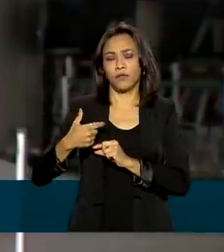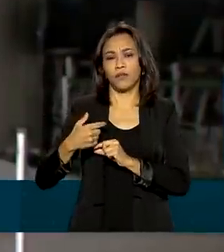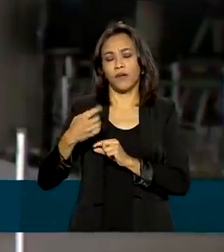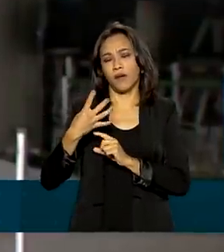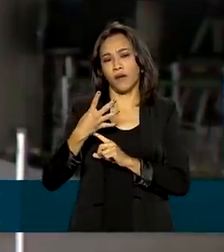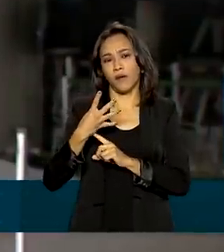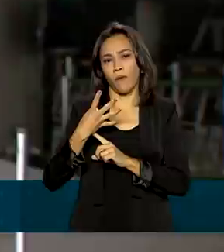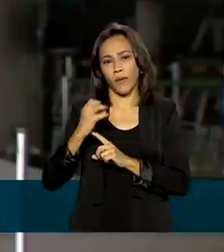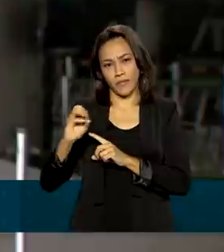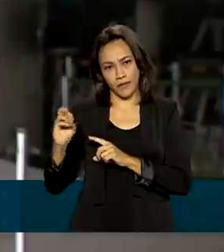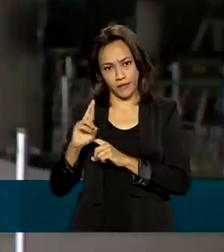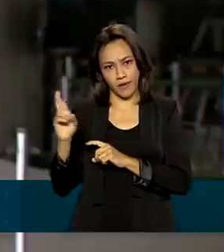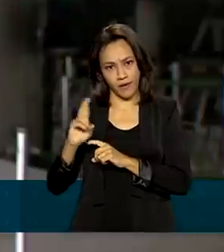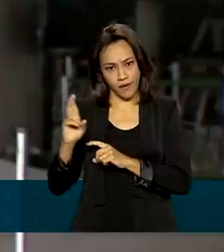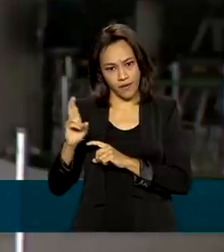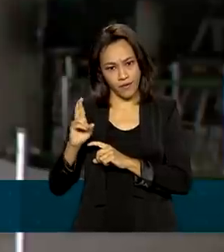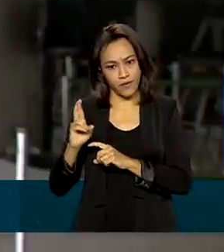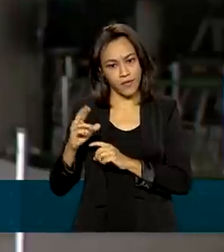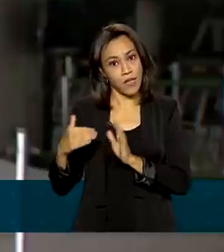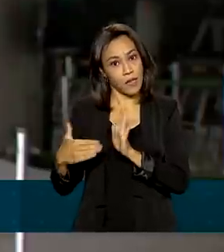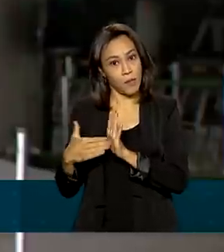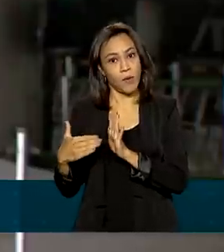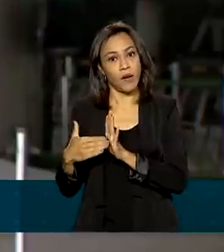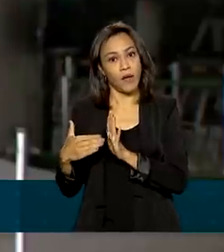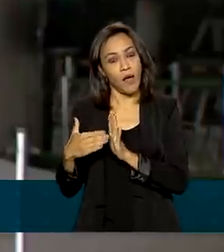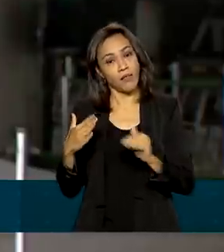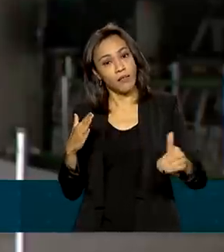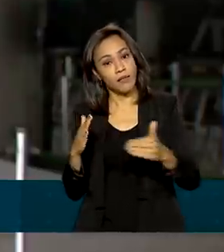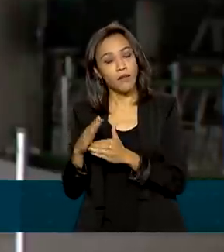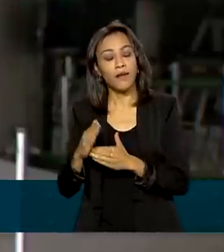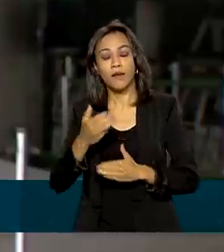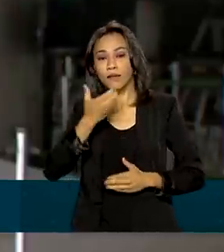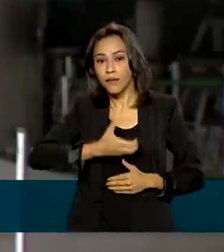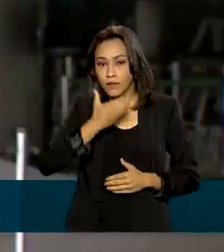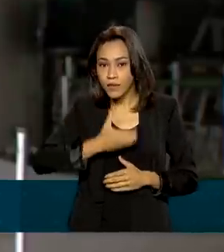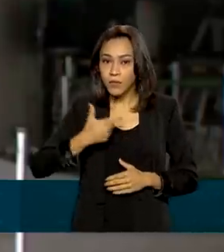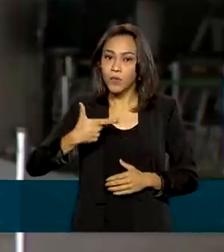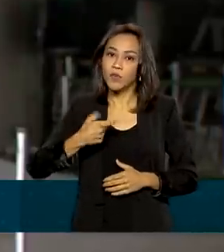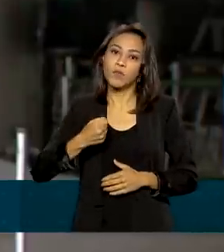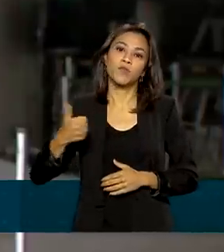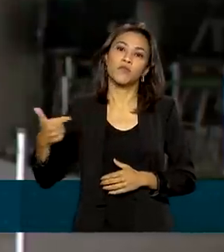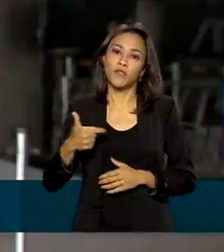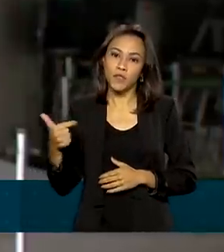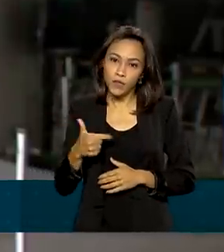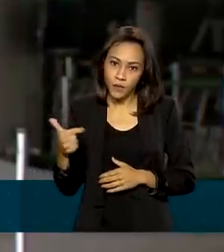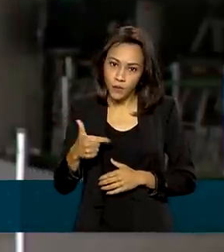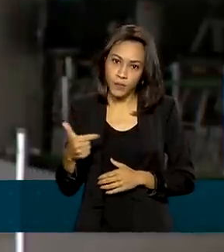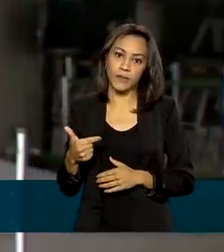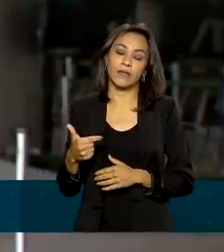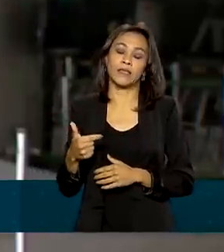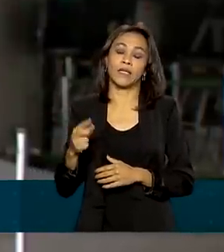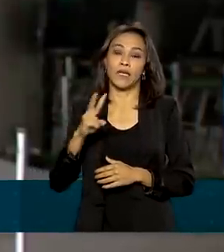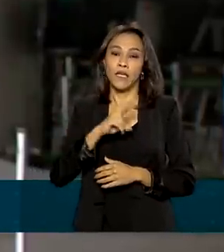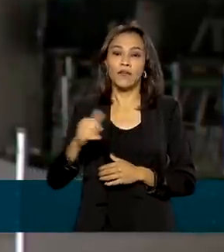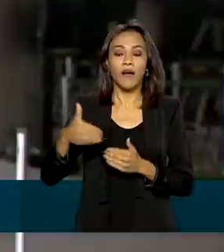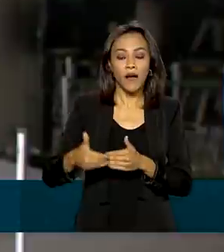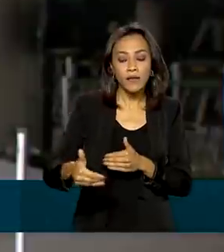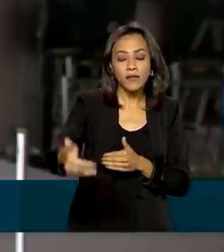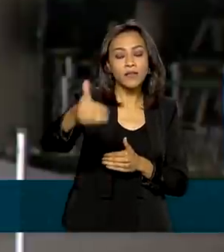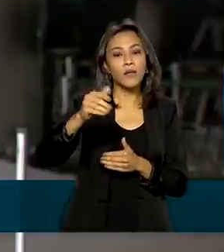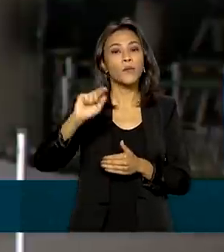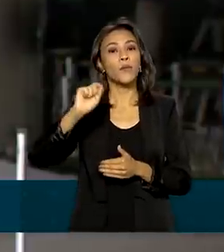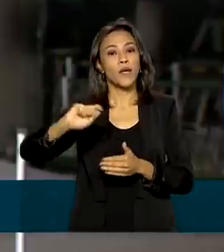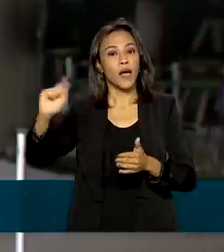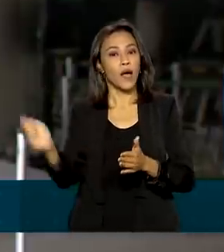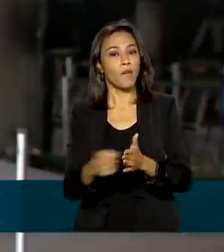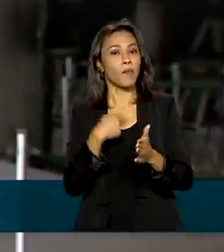que é temporário, que será temporário até dezembro de 2022 e deve ser viabilizado pela aprovação e